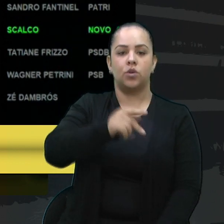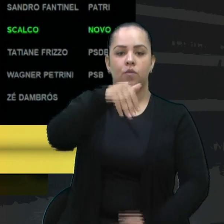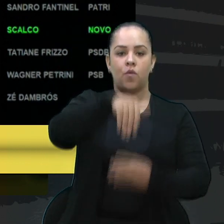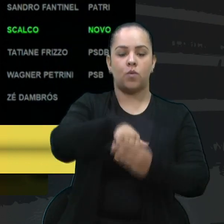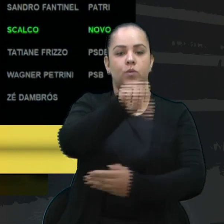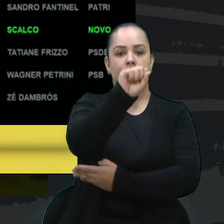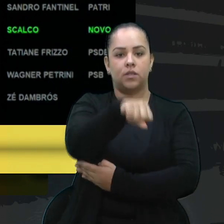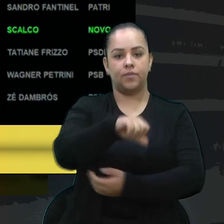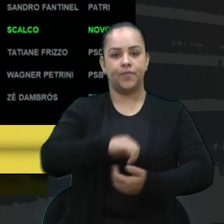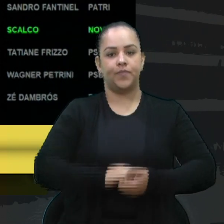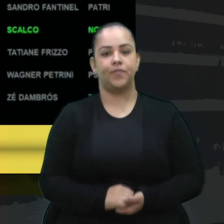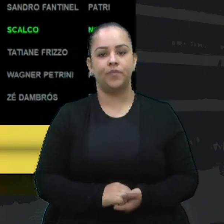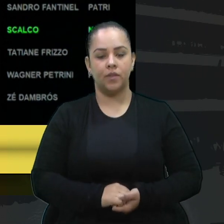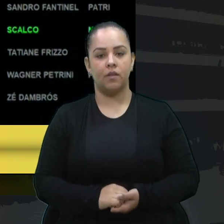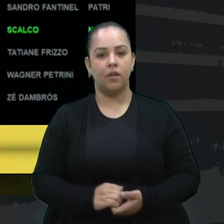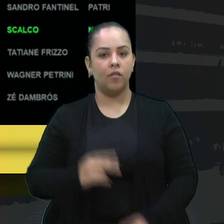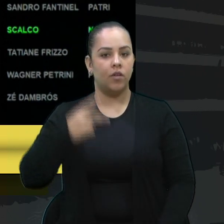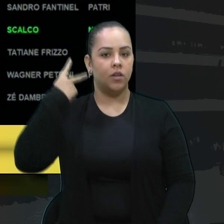Vereadora Denise?